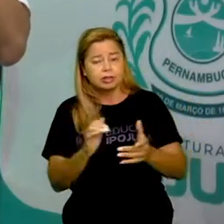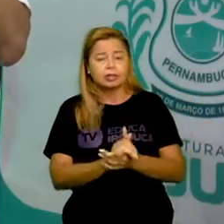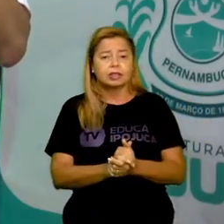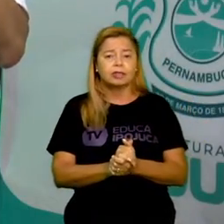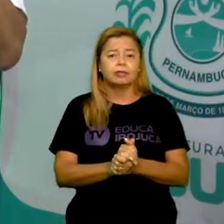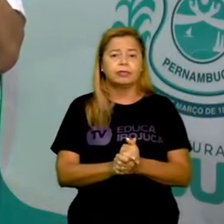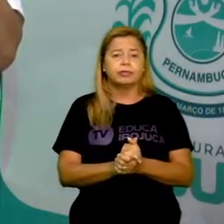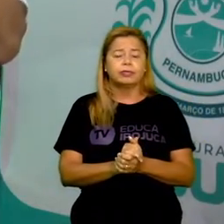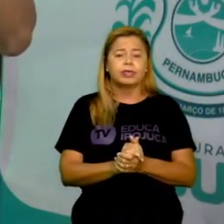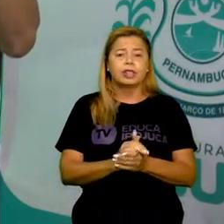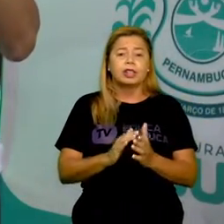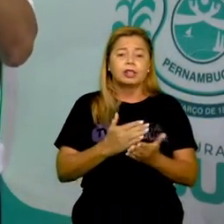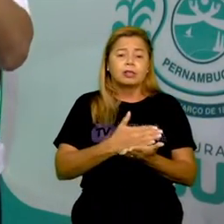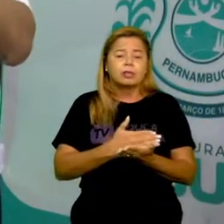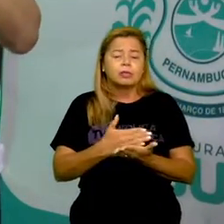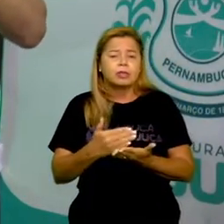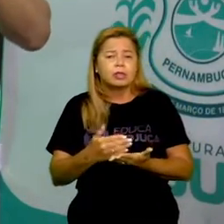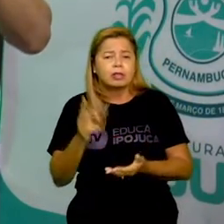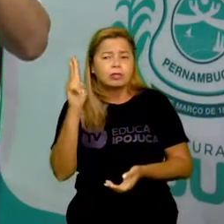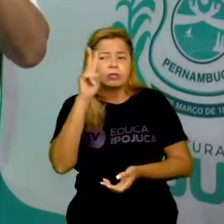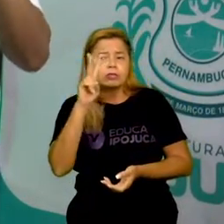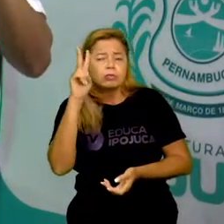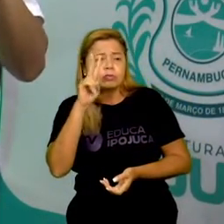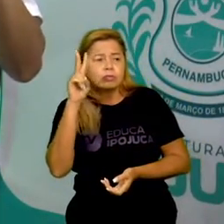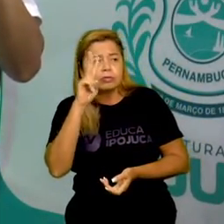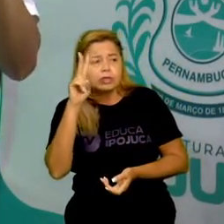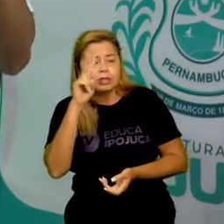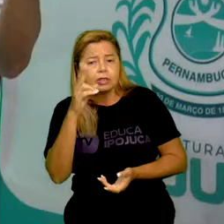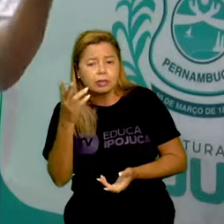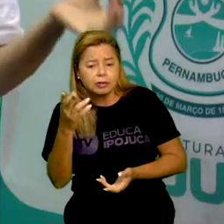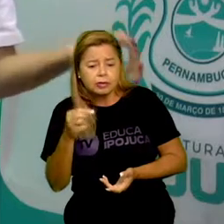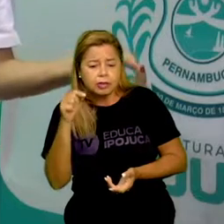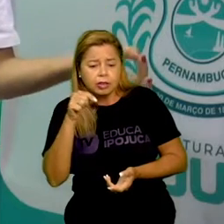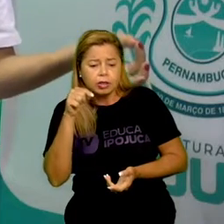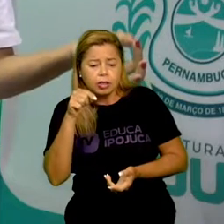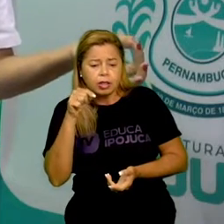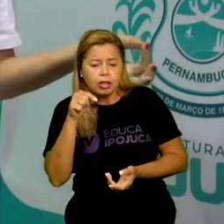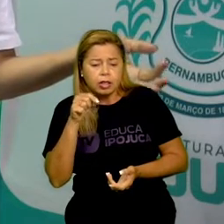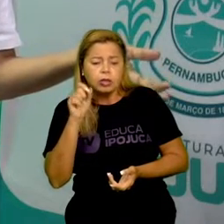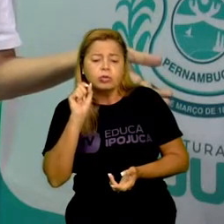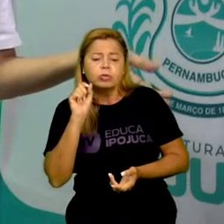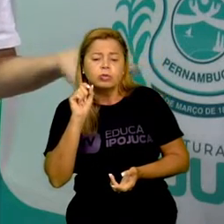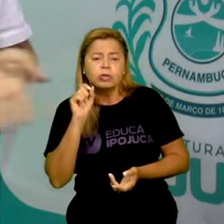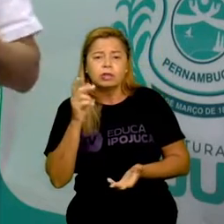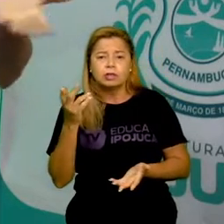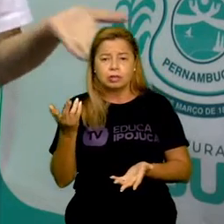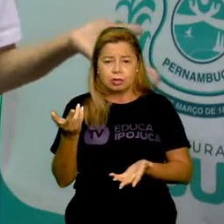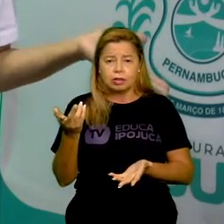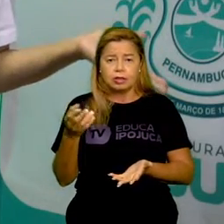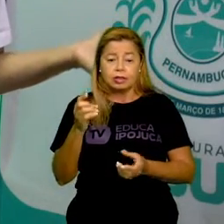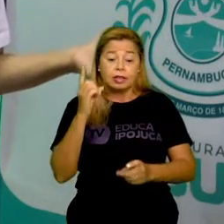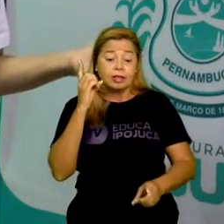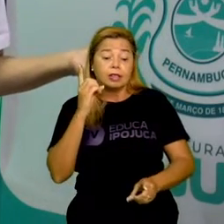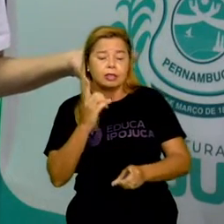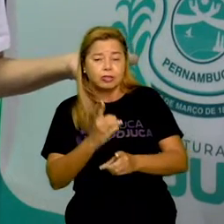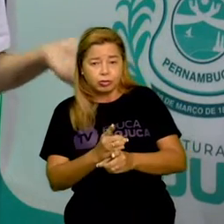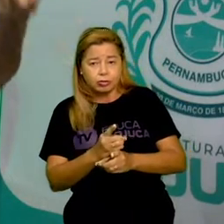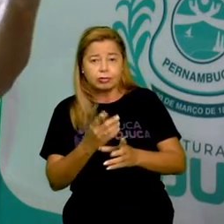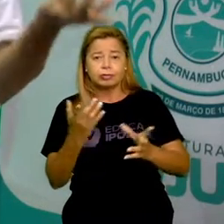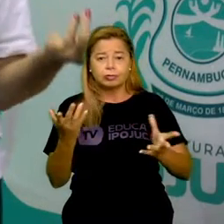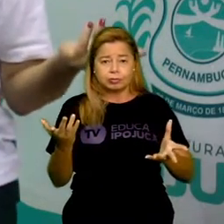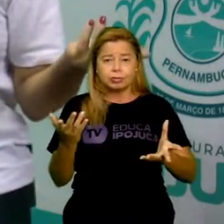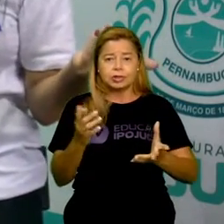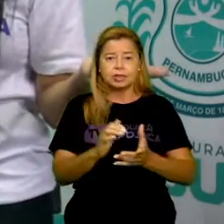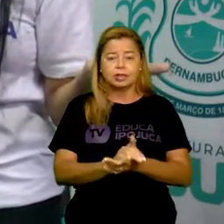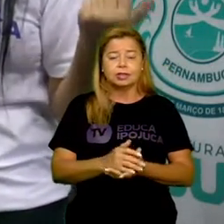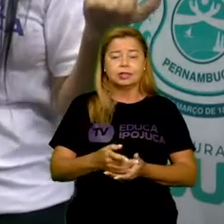a observar e a decifrar aquilo que os nossos antepassados queriam deixar para que a gente